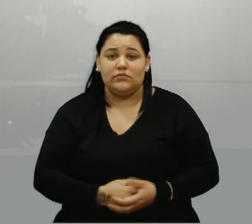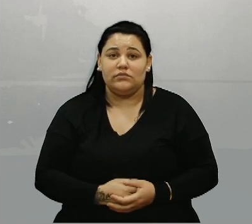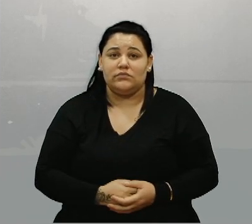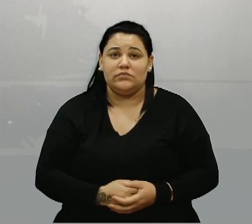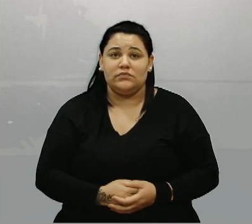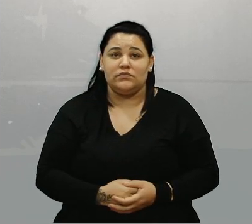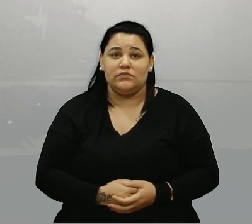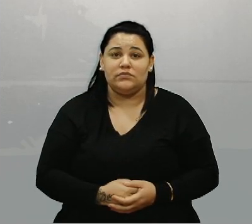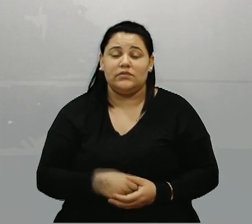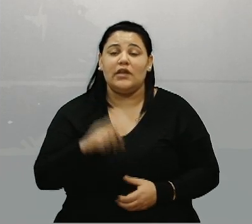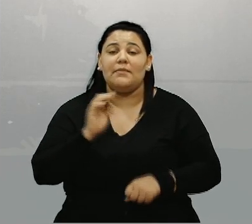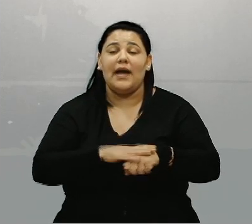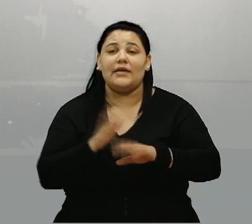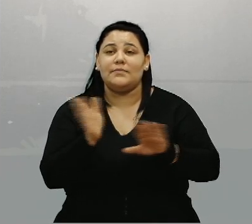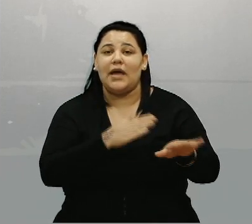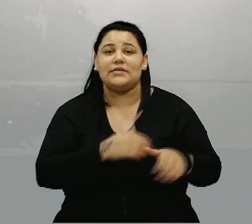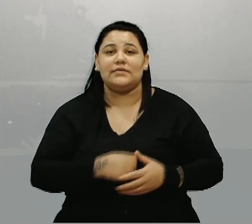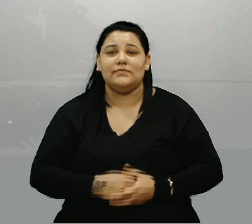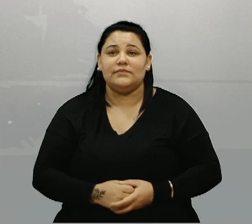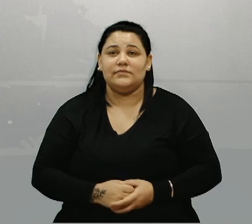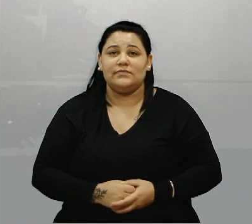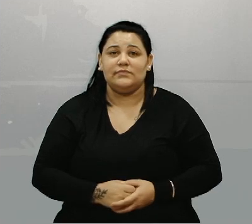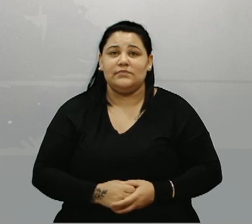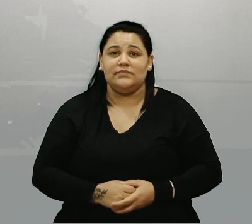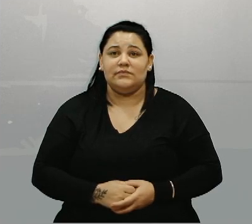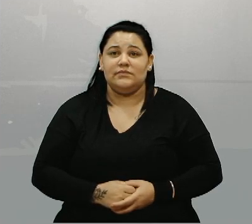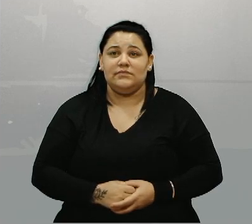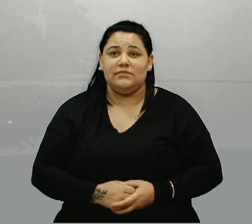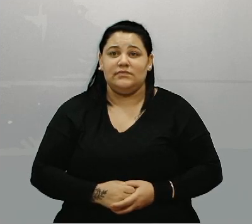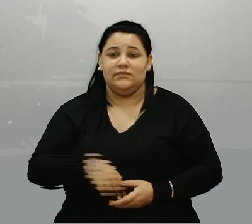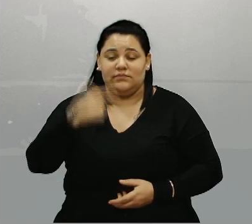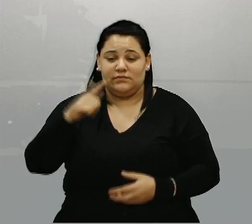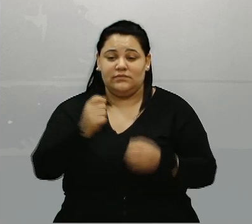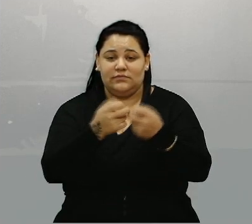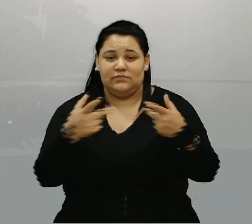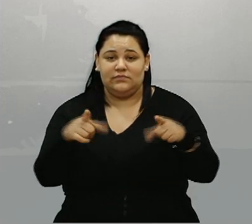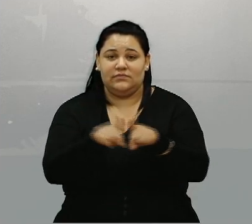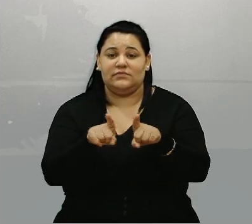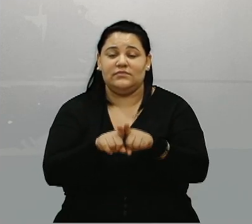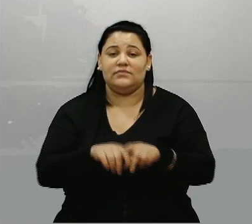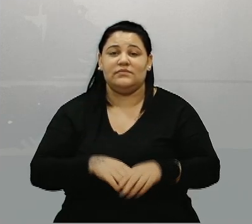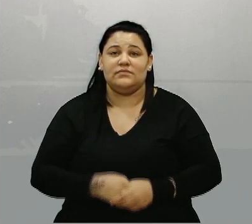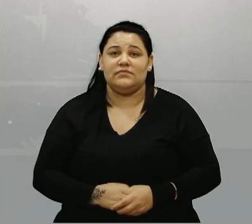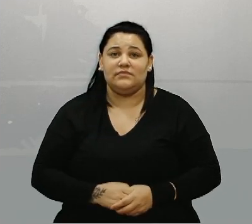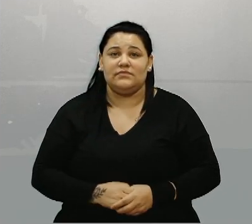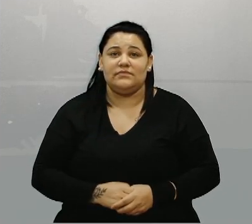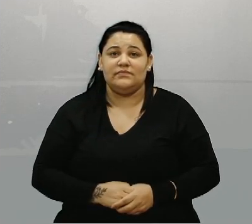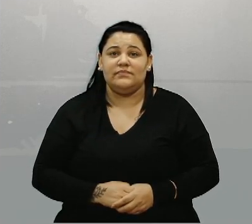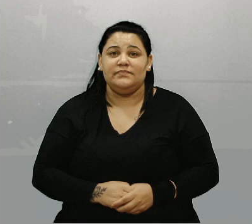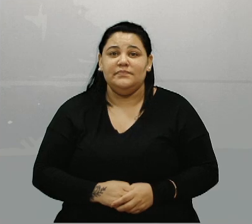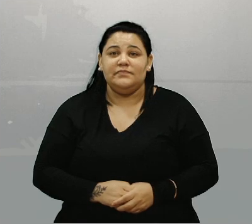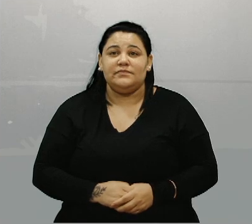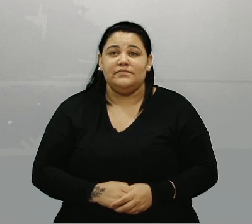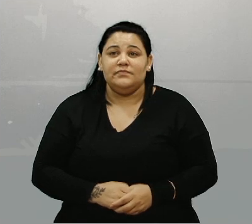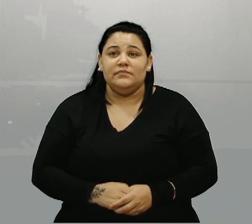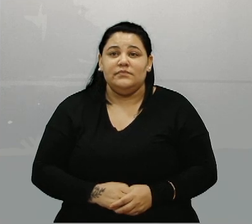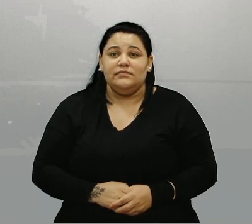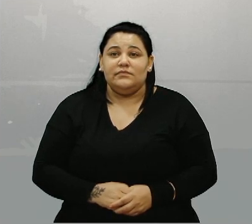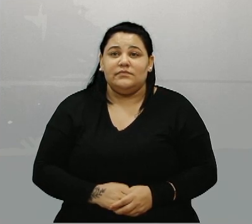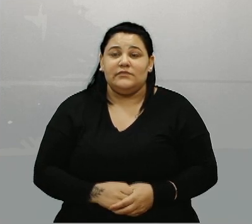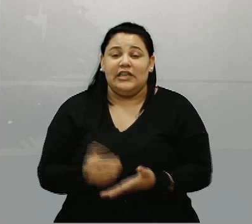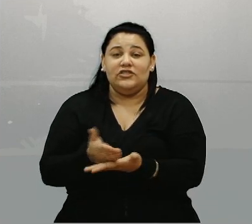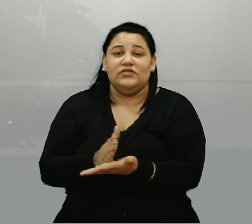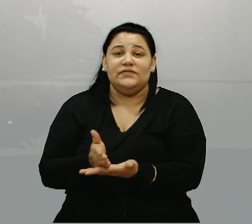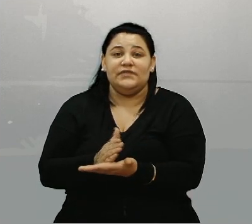Quer mais? Passa aí, Thales. Ah, outra coisa. Outra coisa. Lá na divisa do Bom